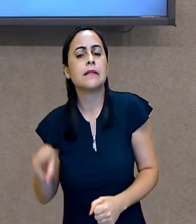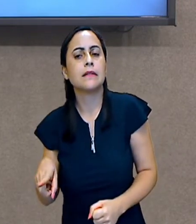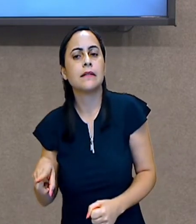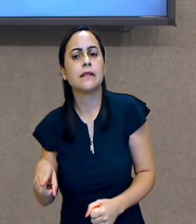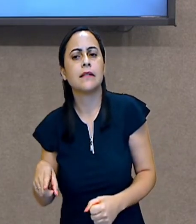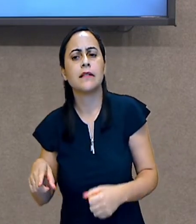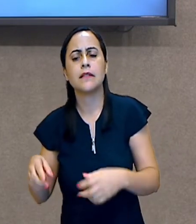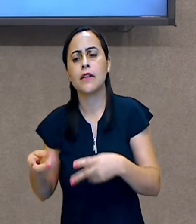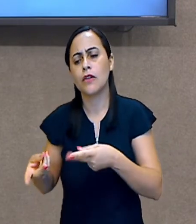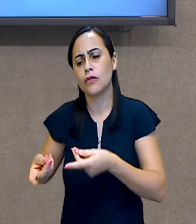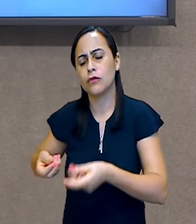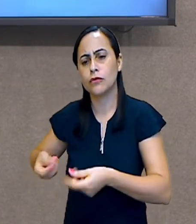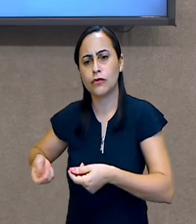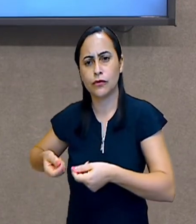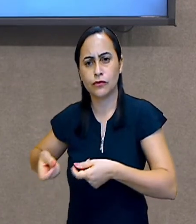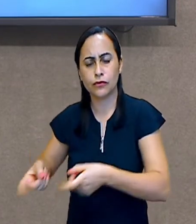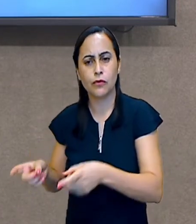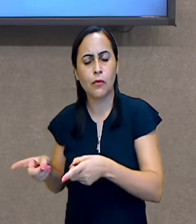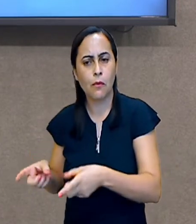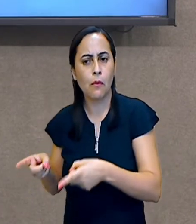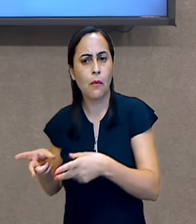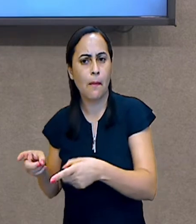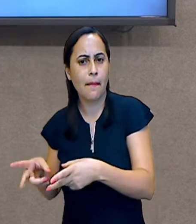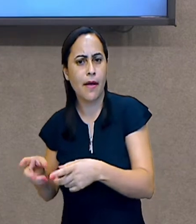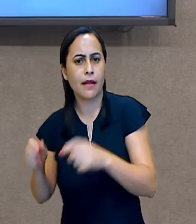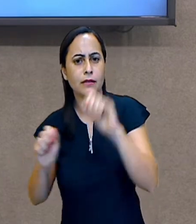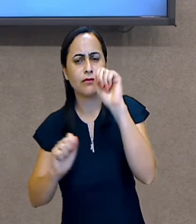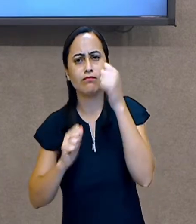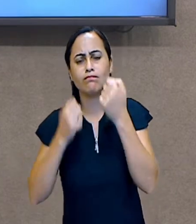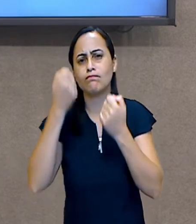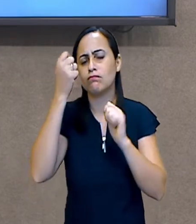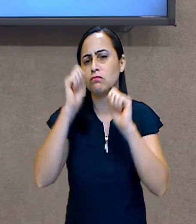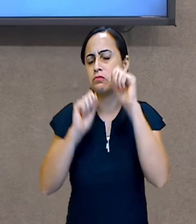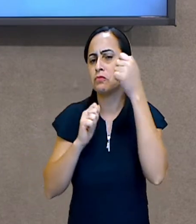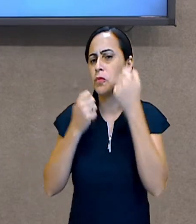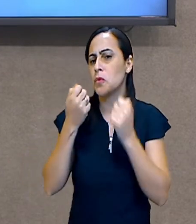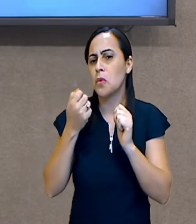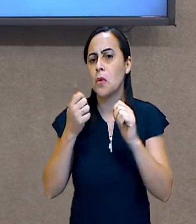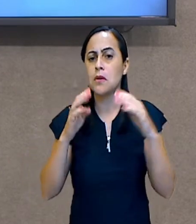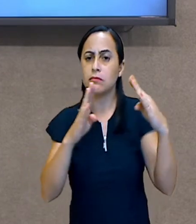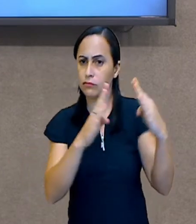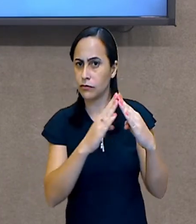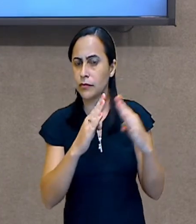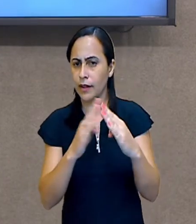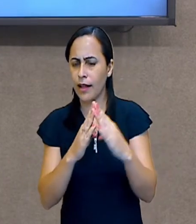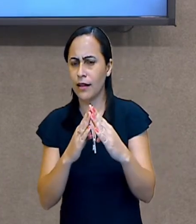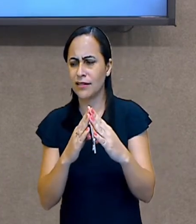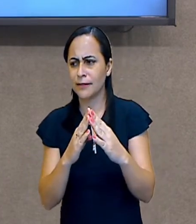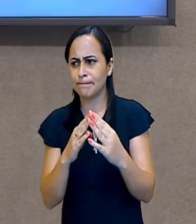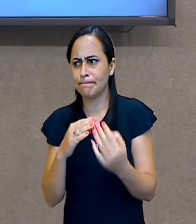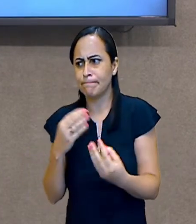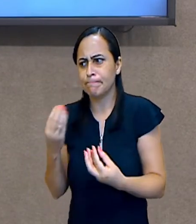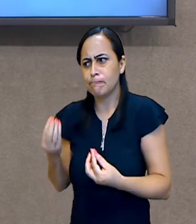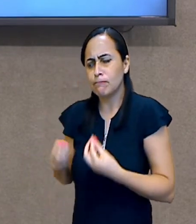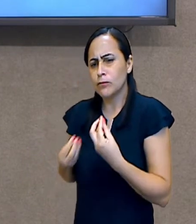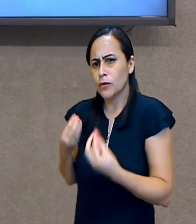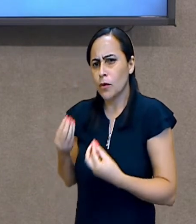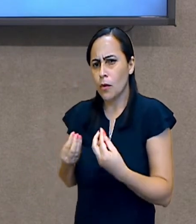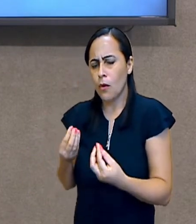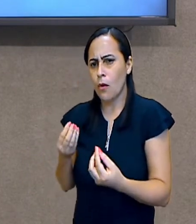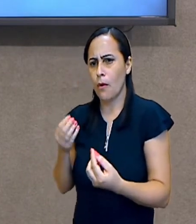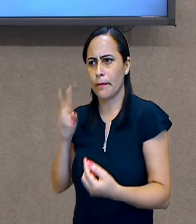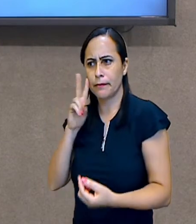industriais ou residenciais. Nossa, mas como assim, professora Karina? Observem essa imagem.